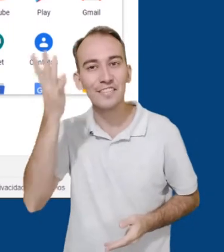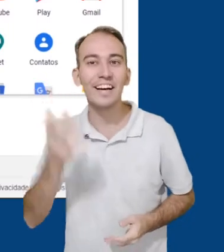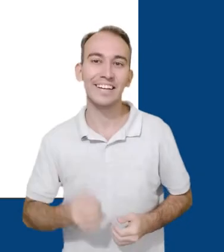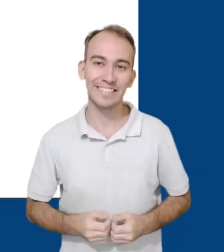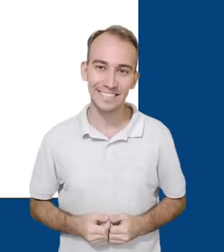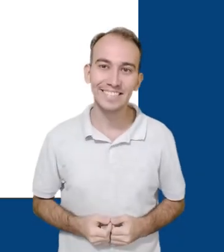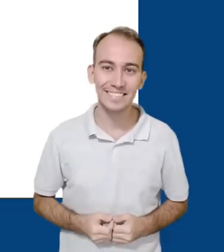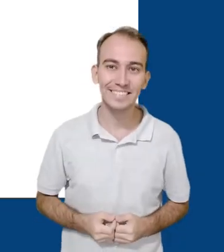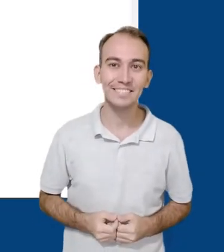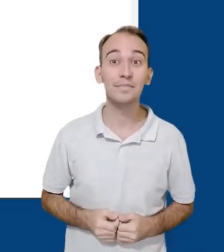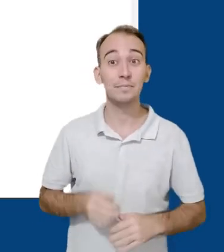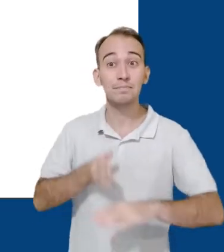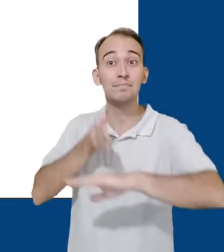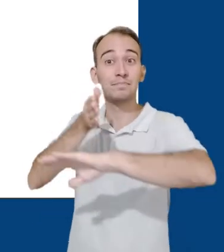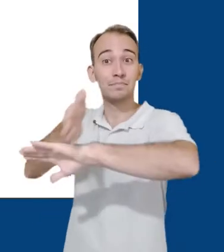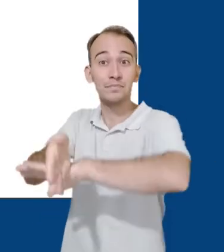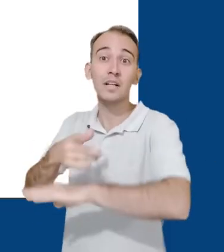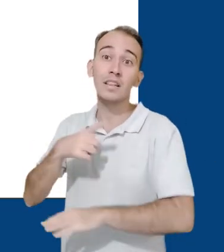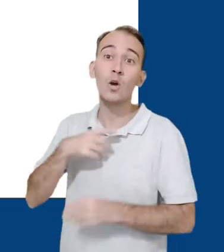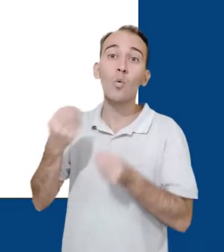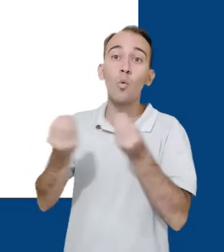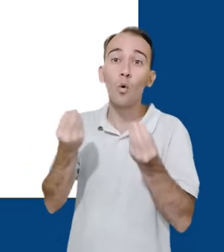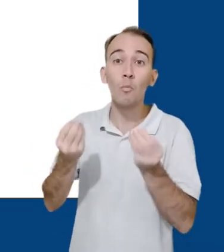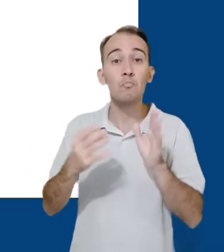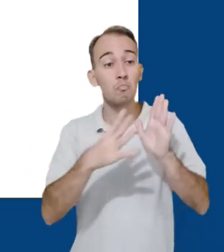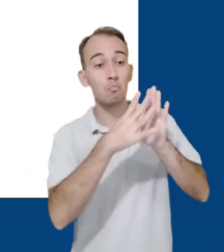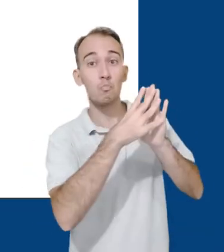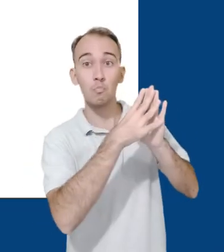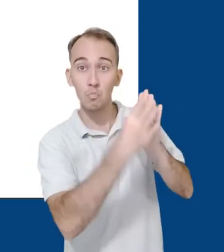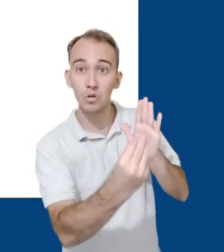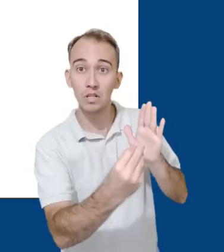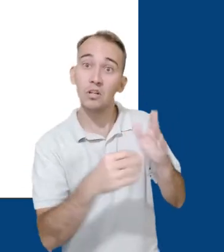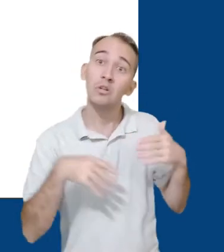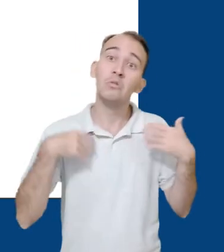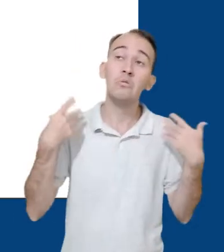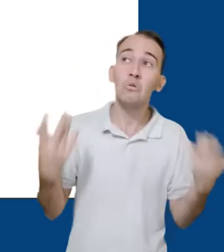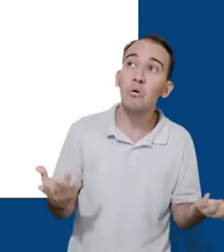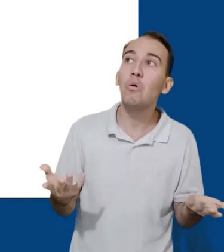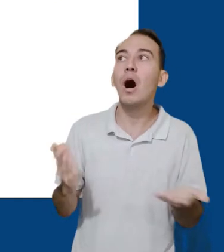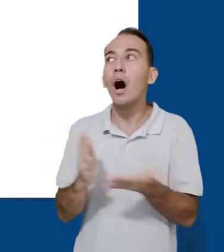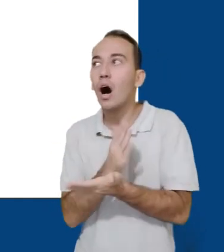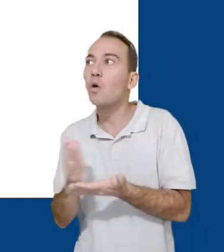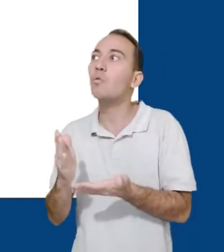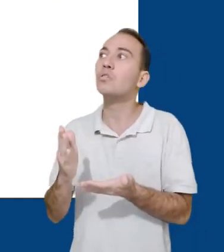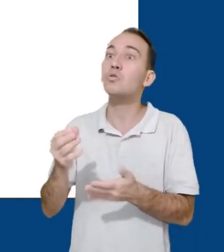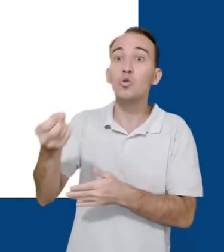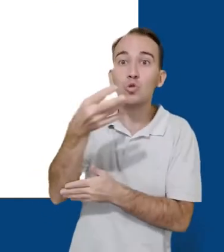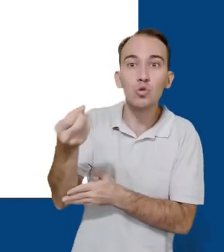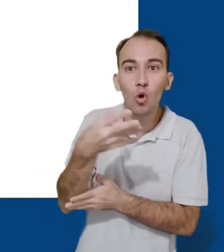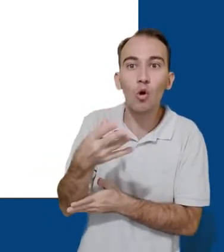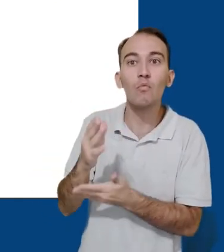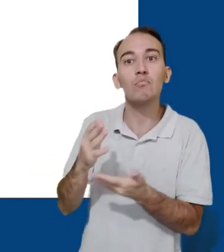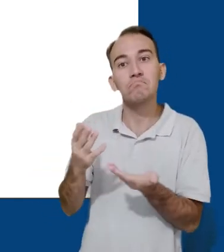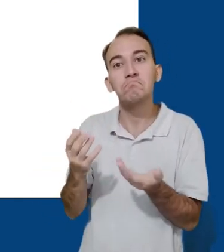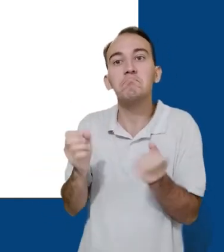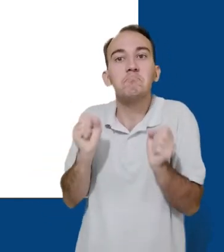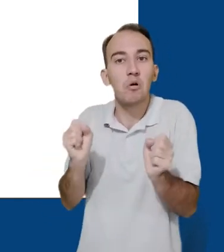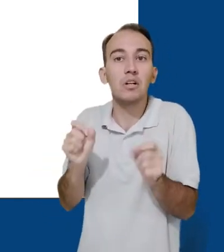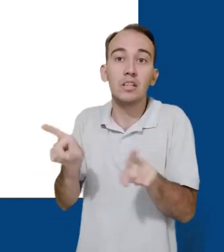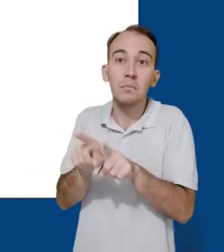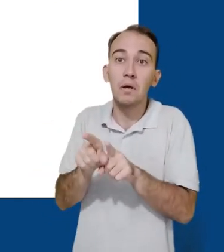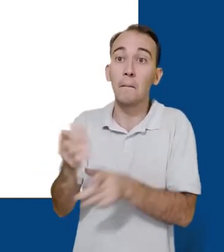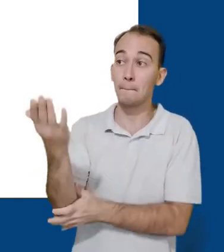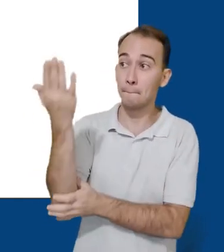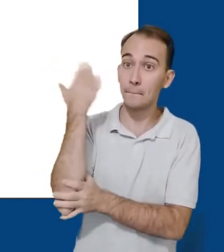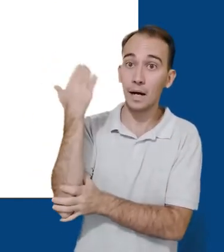link também estará na descrição desse vídeo. Ao chegar no aplicativo, podemos escolher entre começar uma apresentação em branco ou a partir de